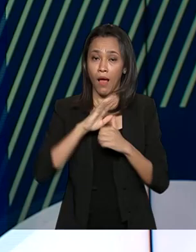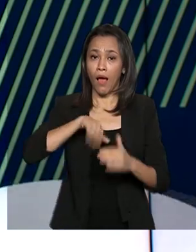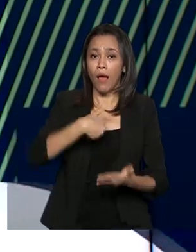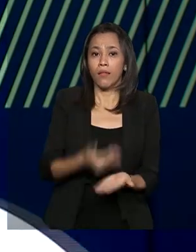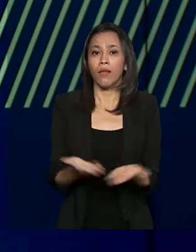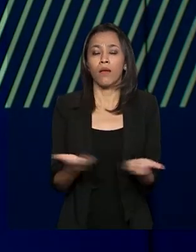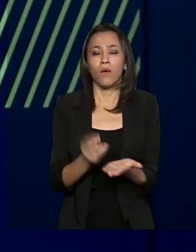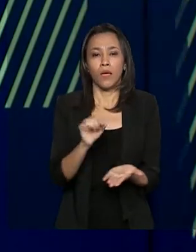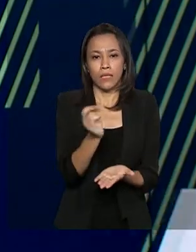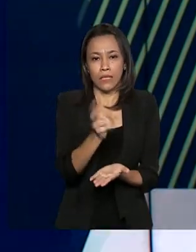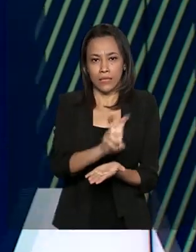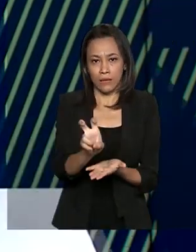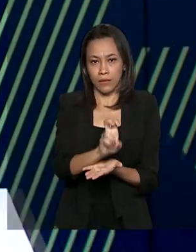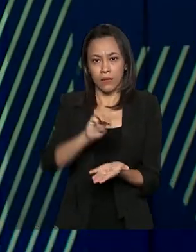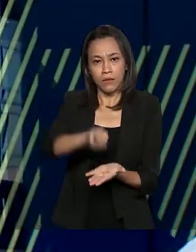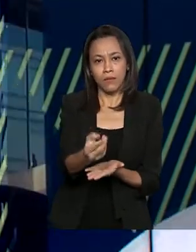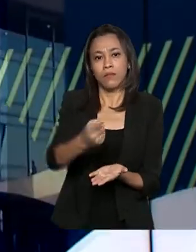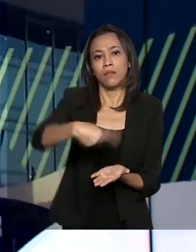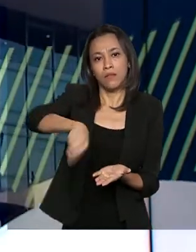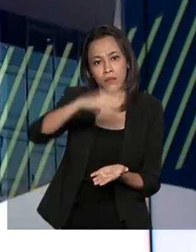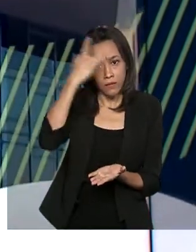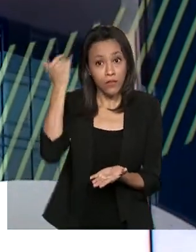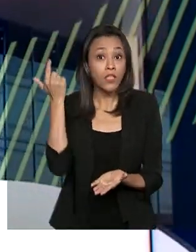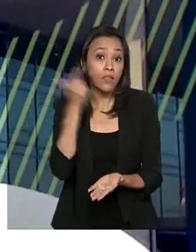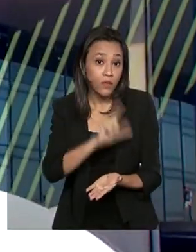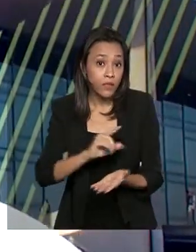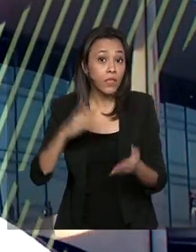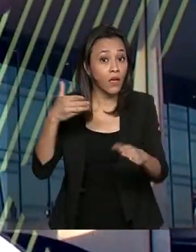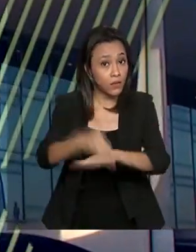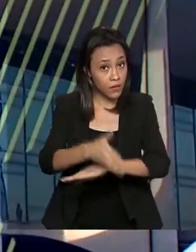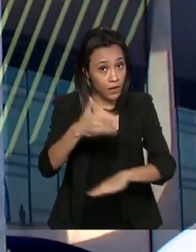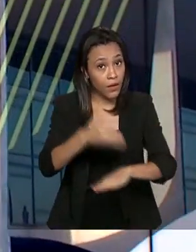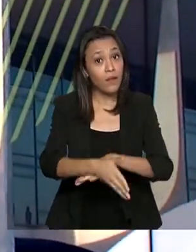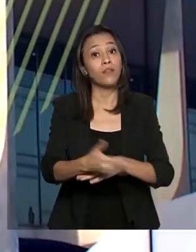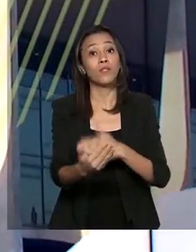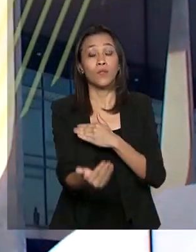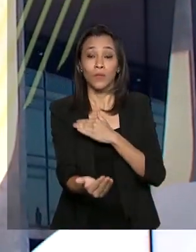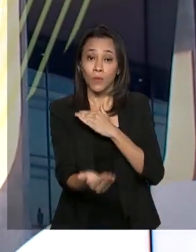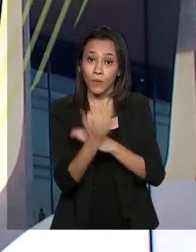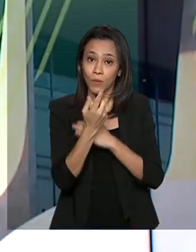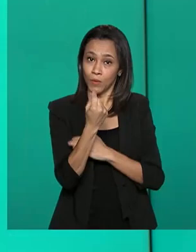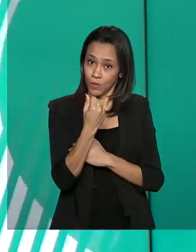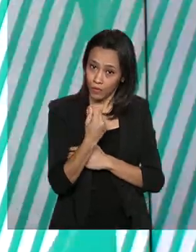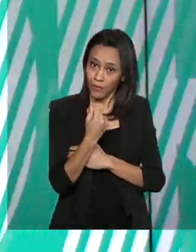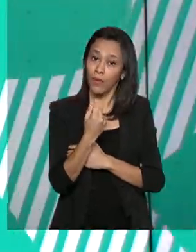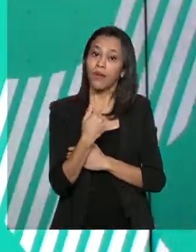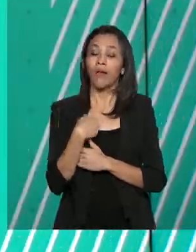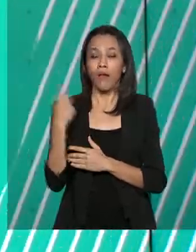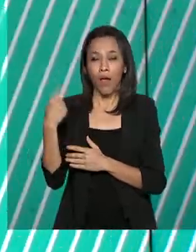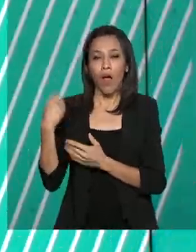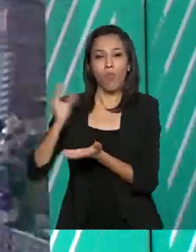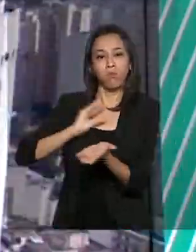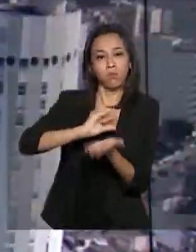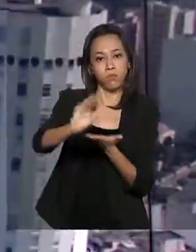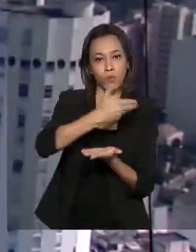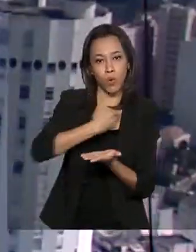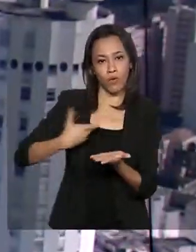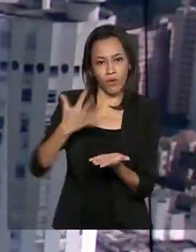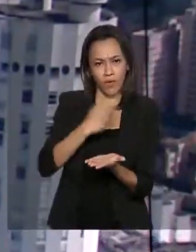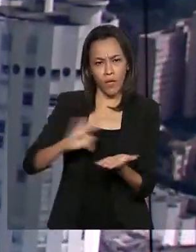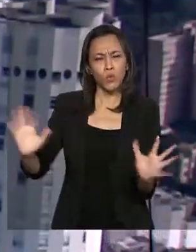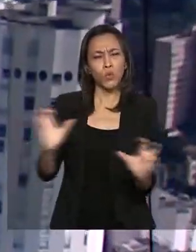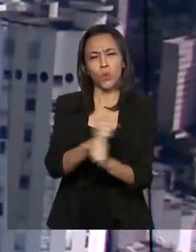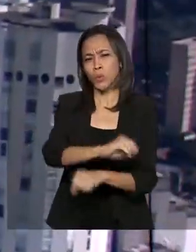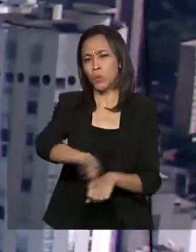mais de 55 milhões de pessoas tiveram acesso ao auxílio emergencial. O valor investido pelo Governo Federal chega a